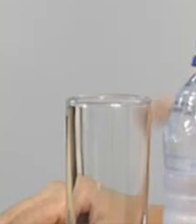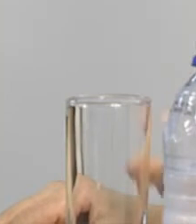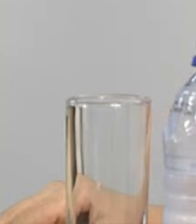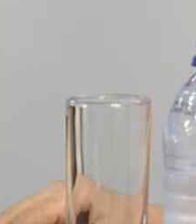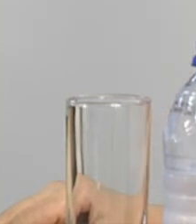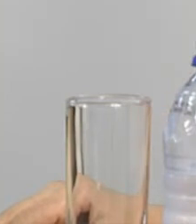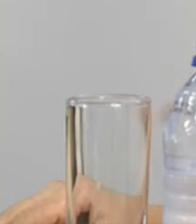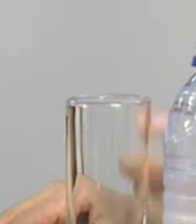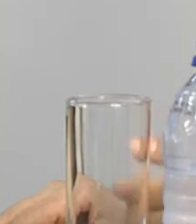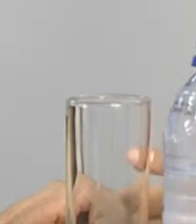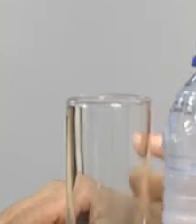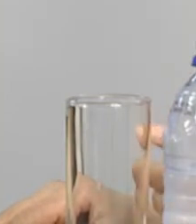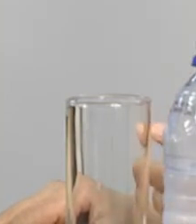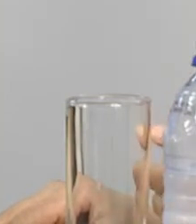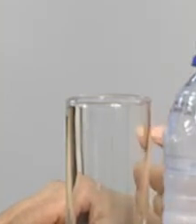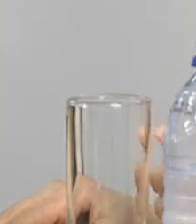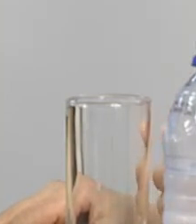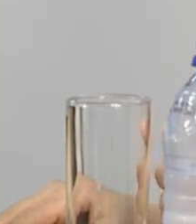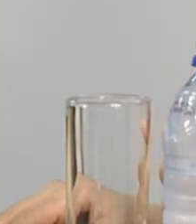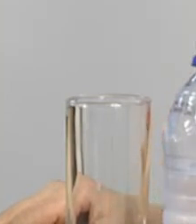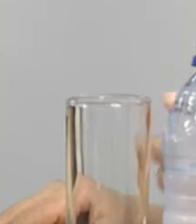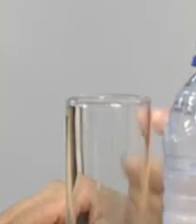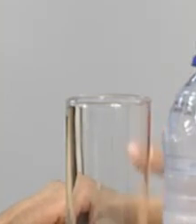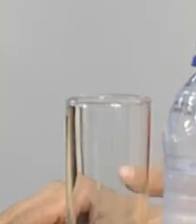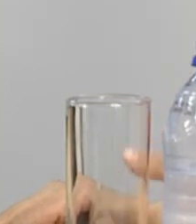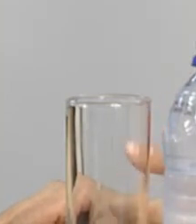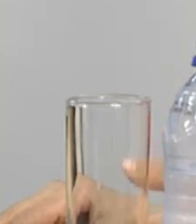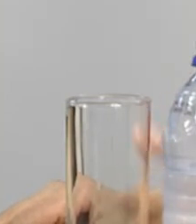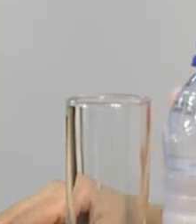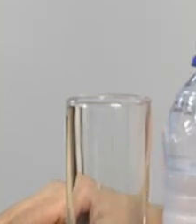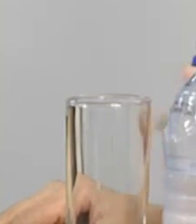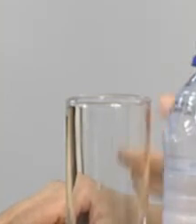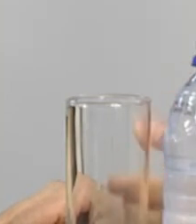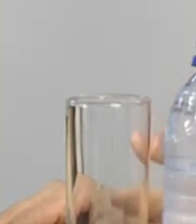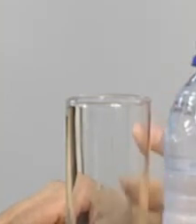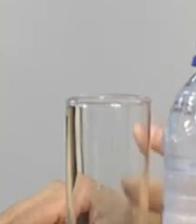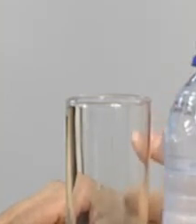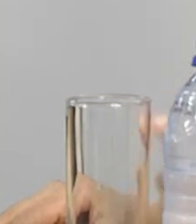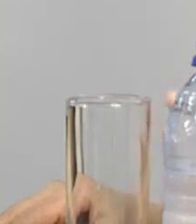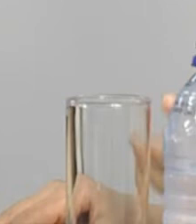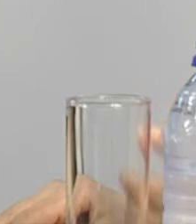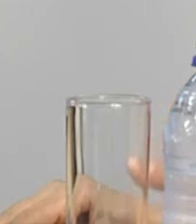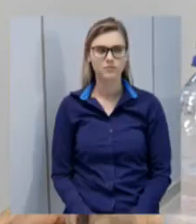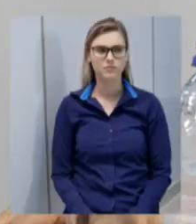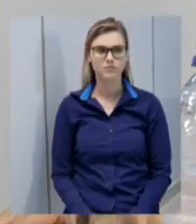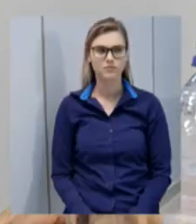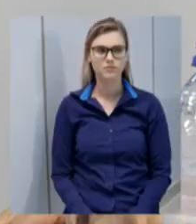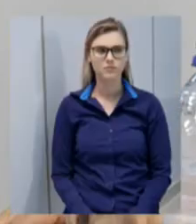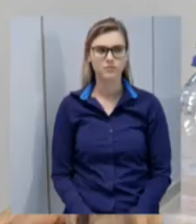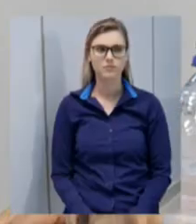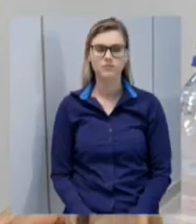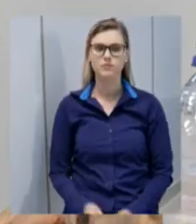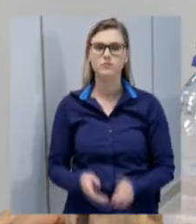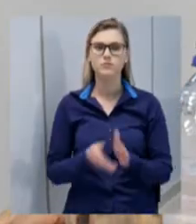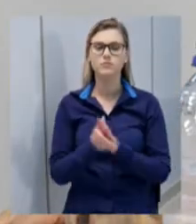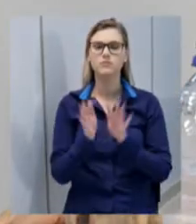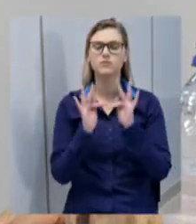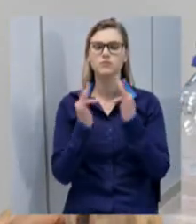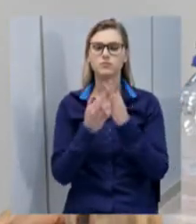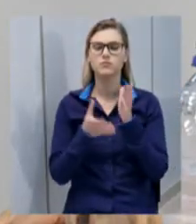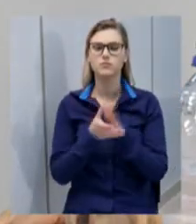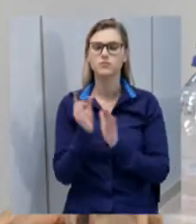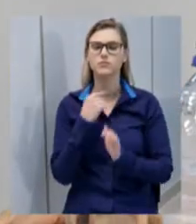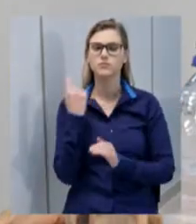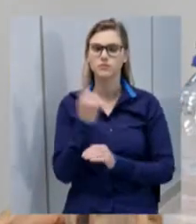obrigado aqui na questão da coletividade, a gente orientar essas famílias e orientar nós mesmos com a ajuda do Ministério Público para que,